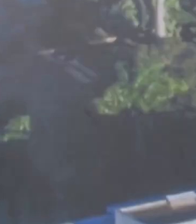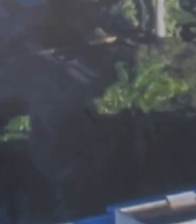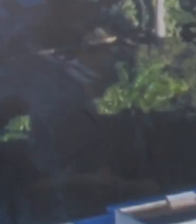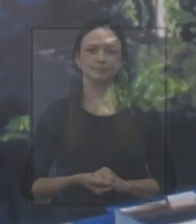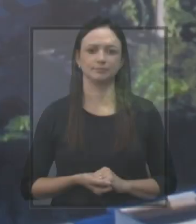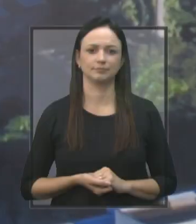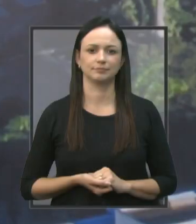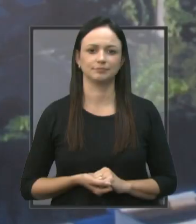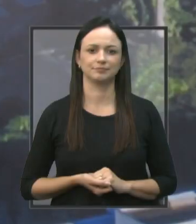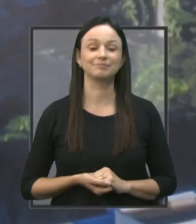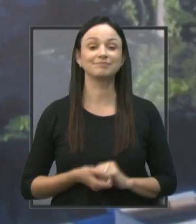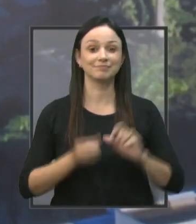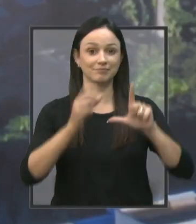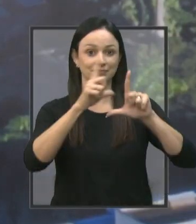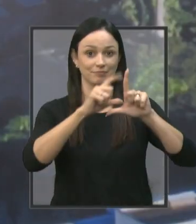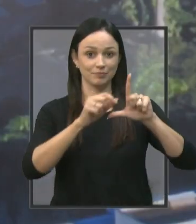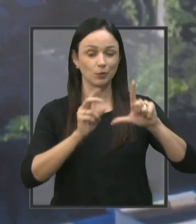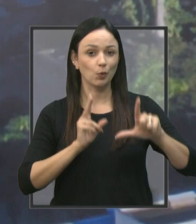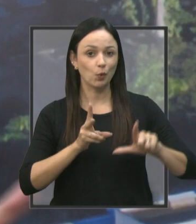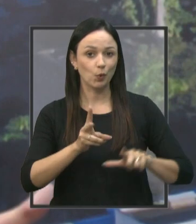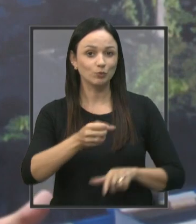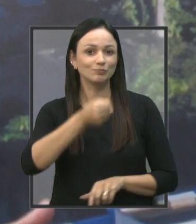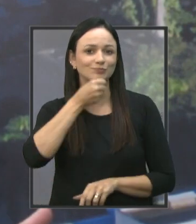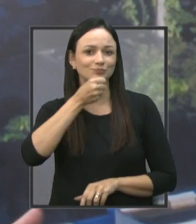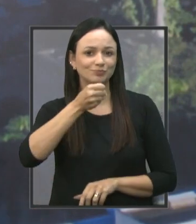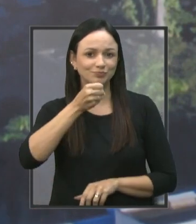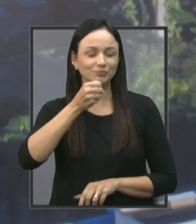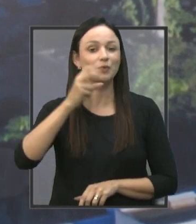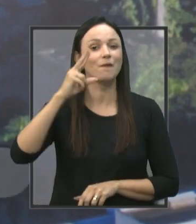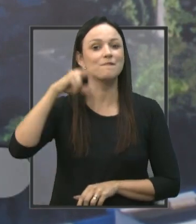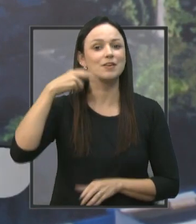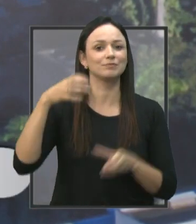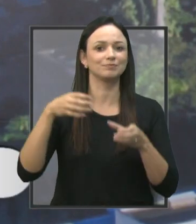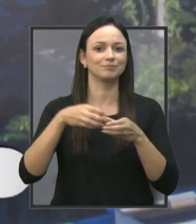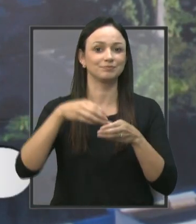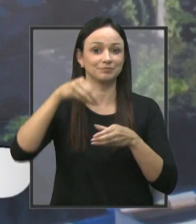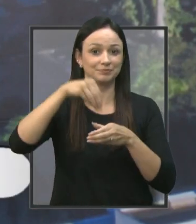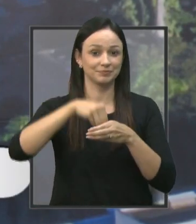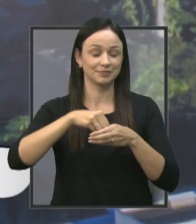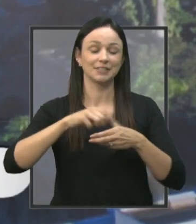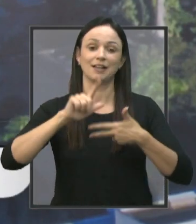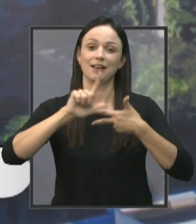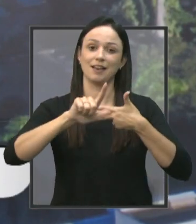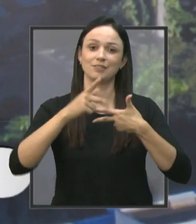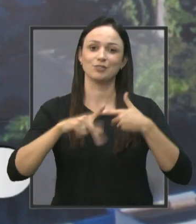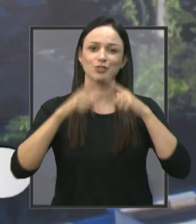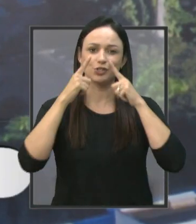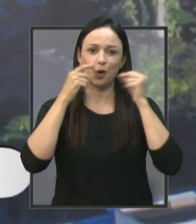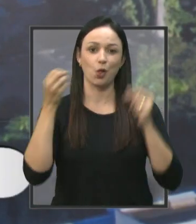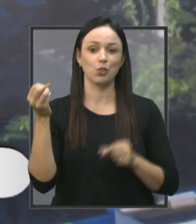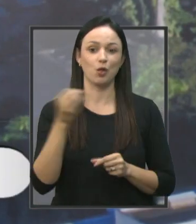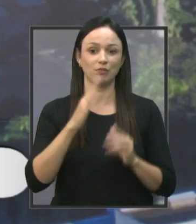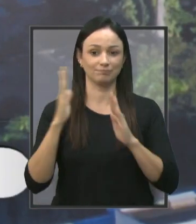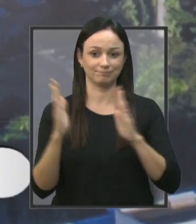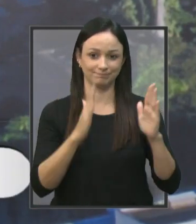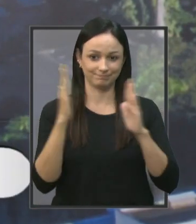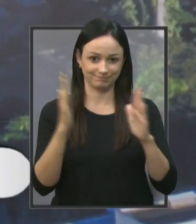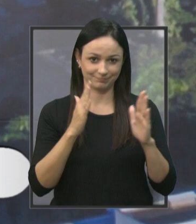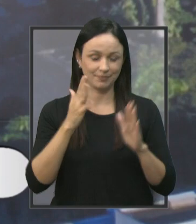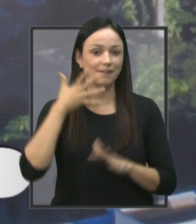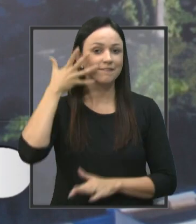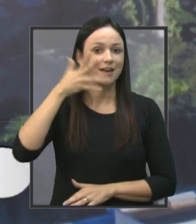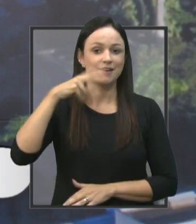A TV Câmara segue entrevistando os parlamentares que compõem o Legislativo Jauense em uma nova rodada do programa